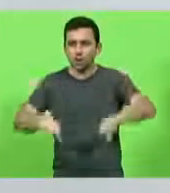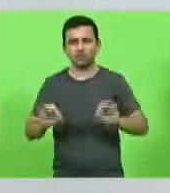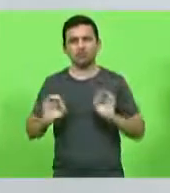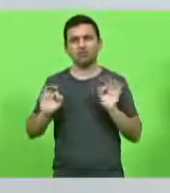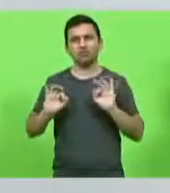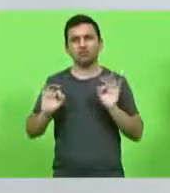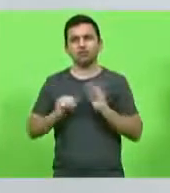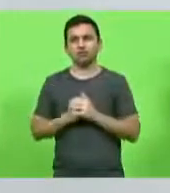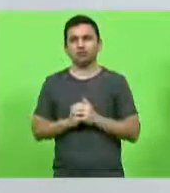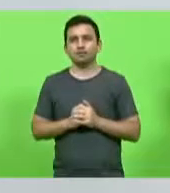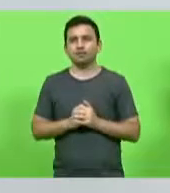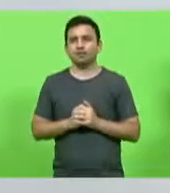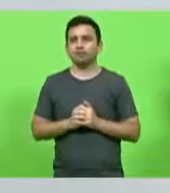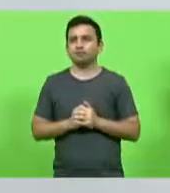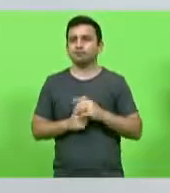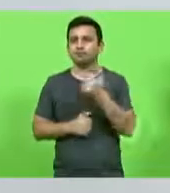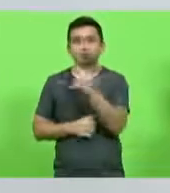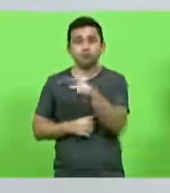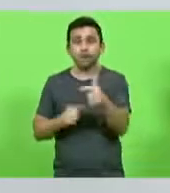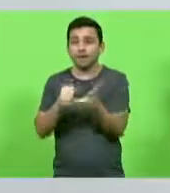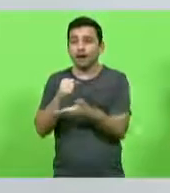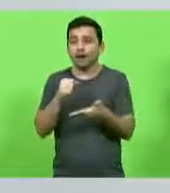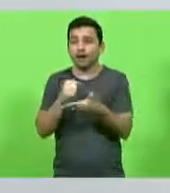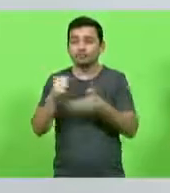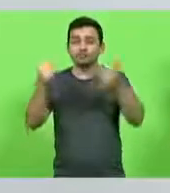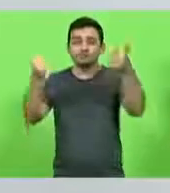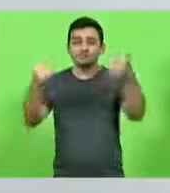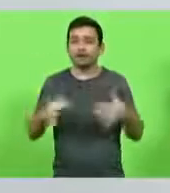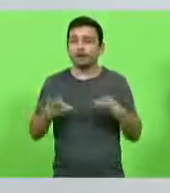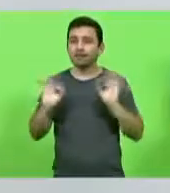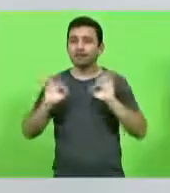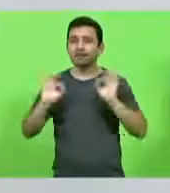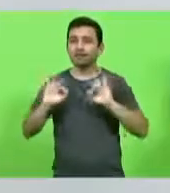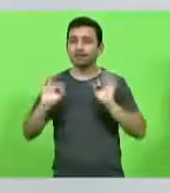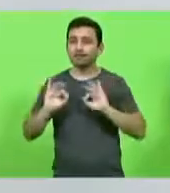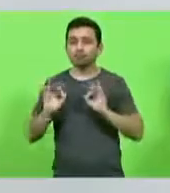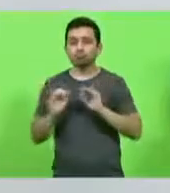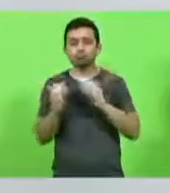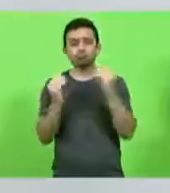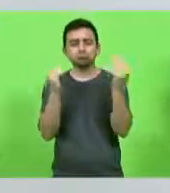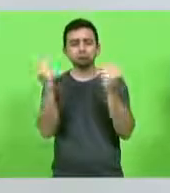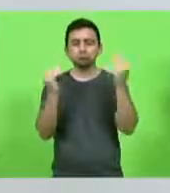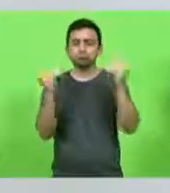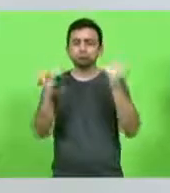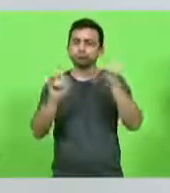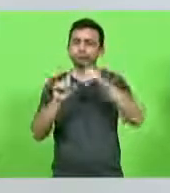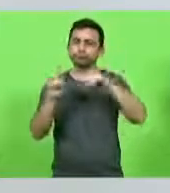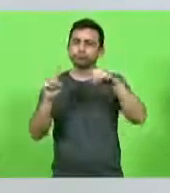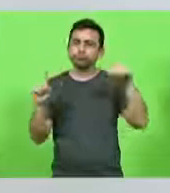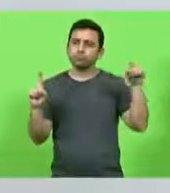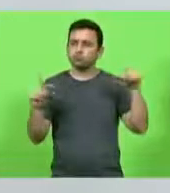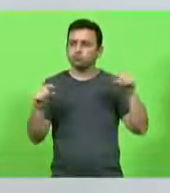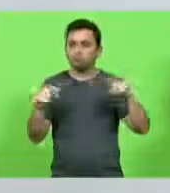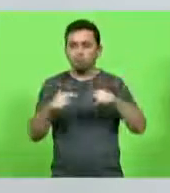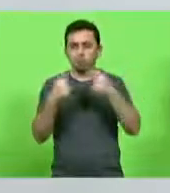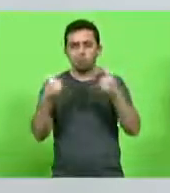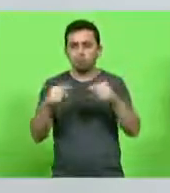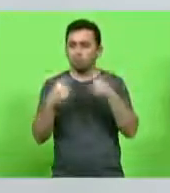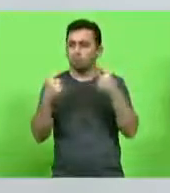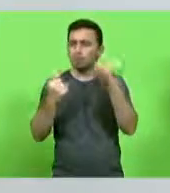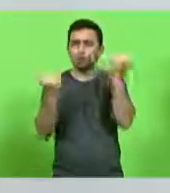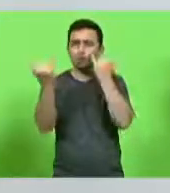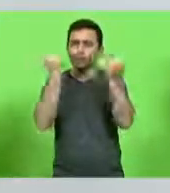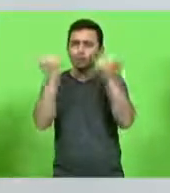não sei no que, porque não há uma fundamentação, quando a gente começa a comparar esses dados, eles ficam, não batem as